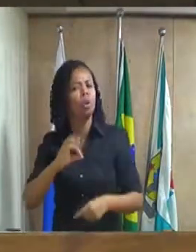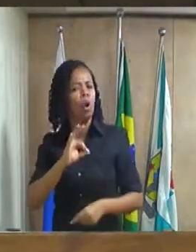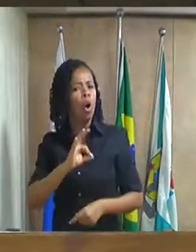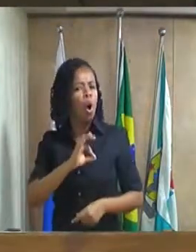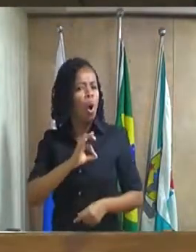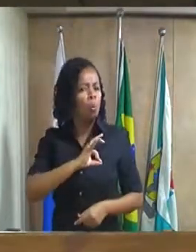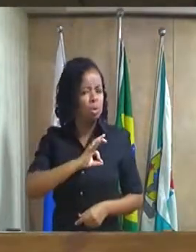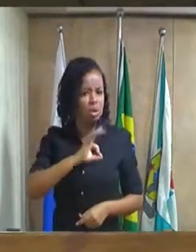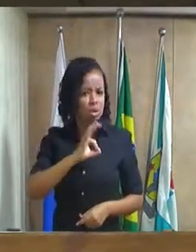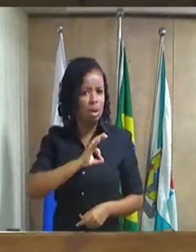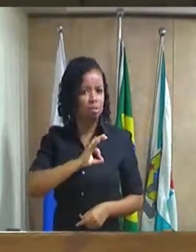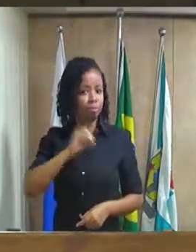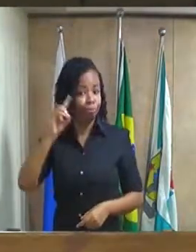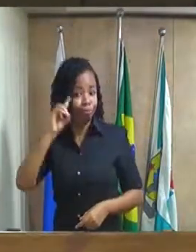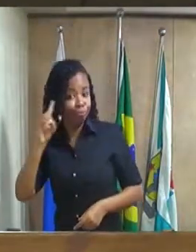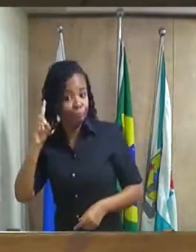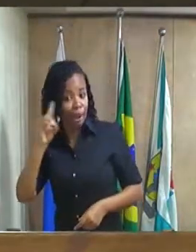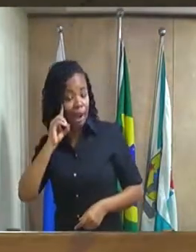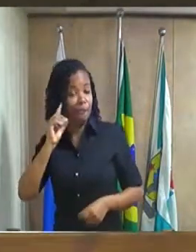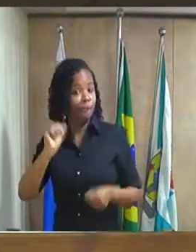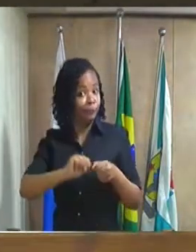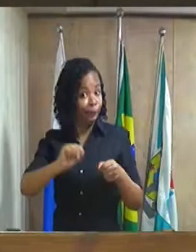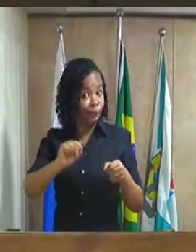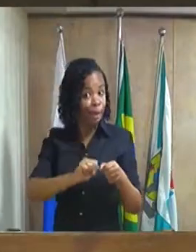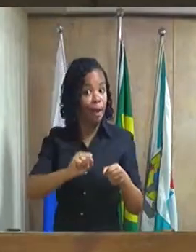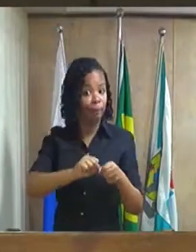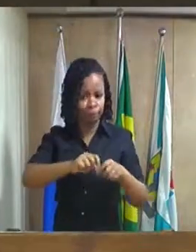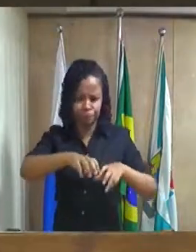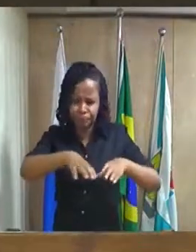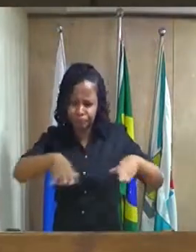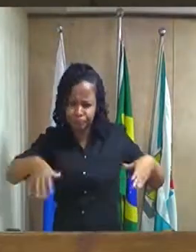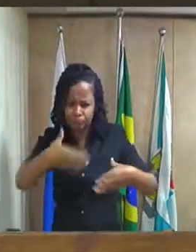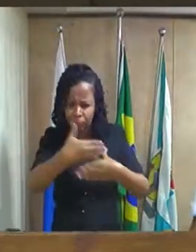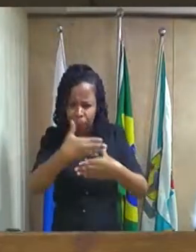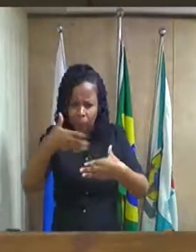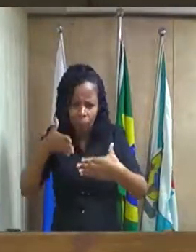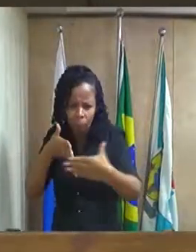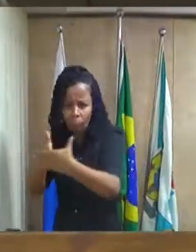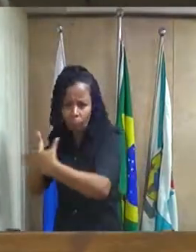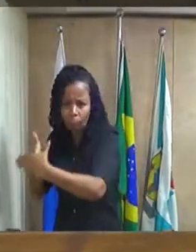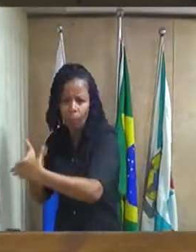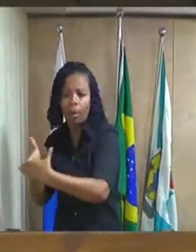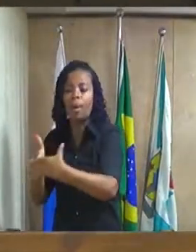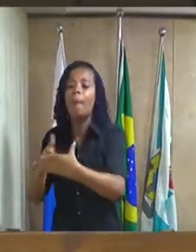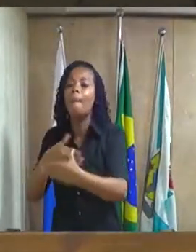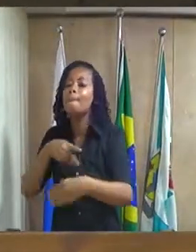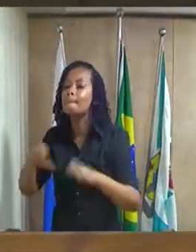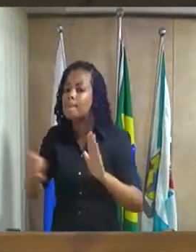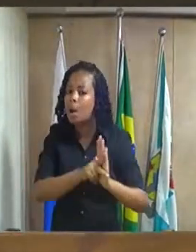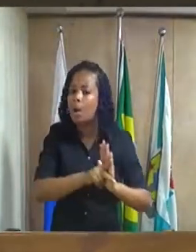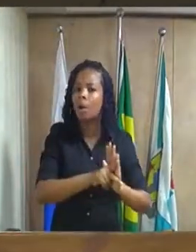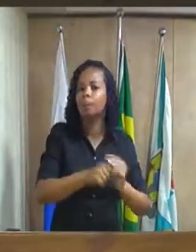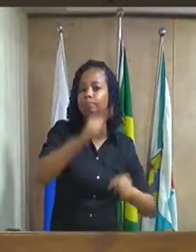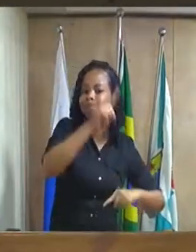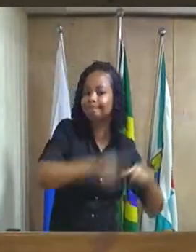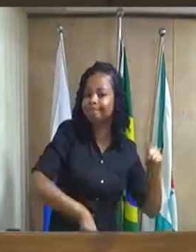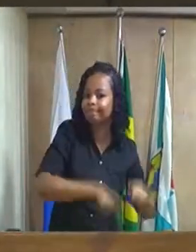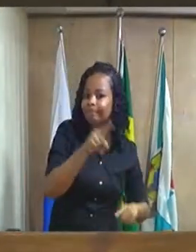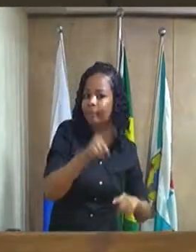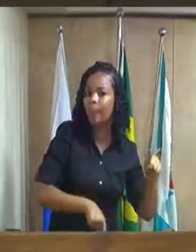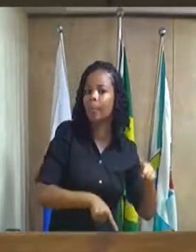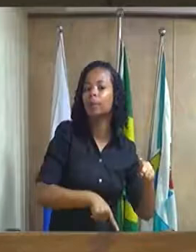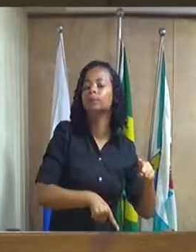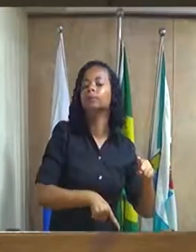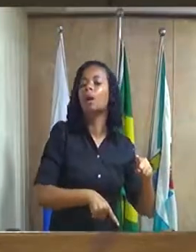fizeram. Então, criaram lá aquela contenção com o próprio material, né, dos